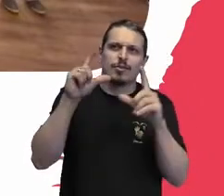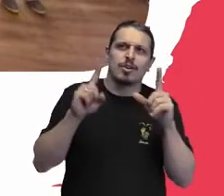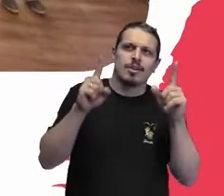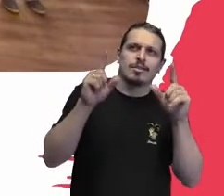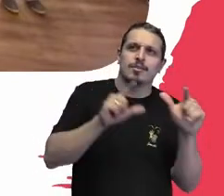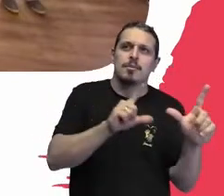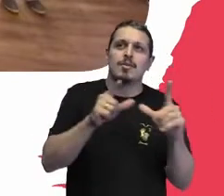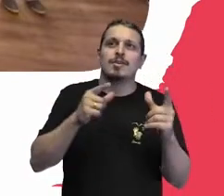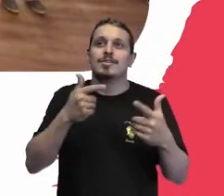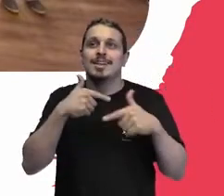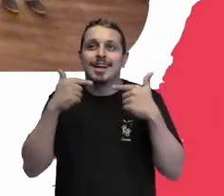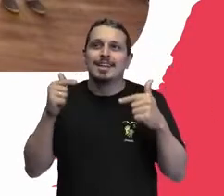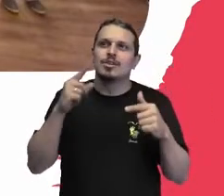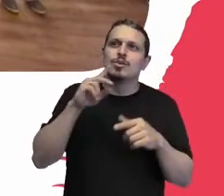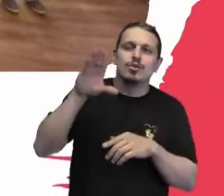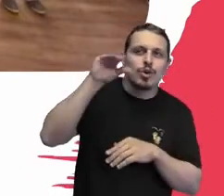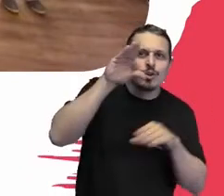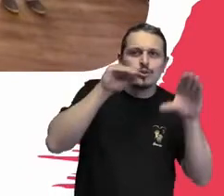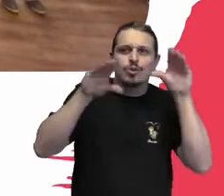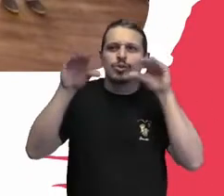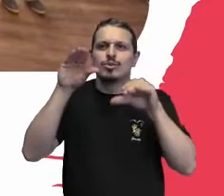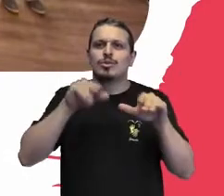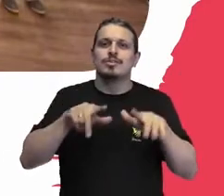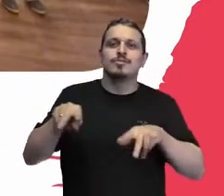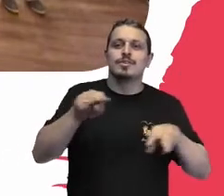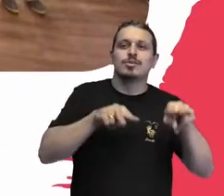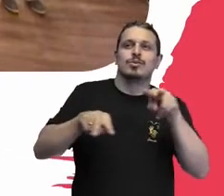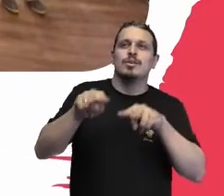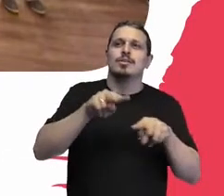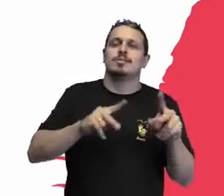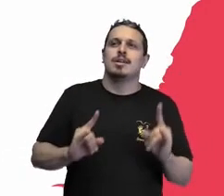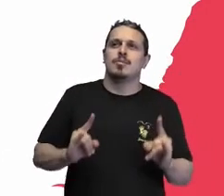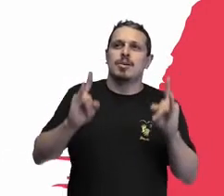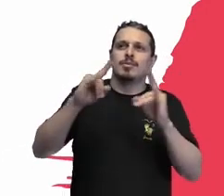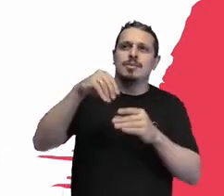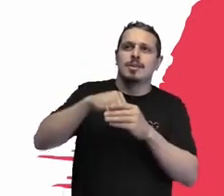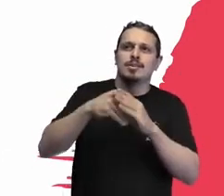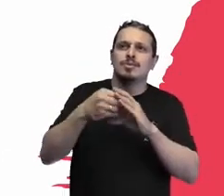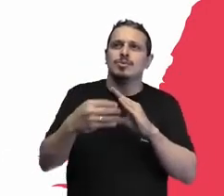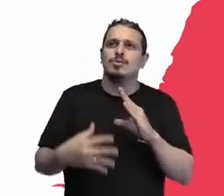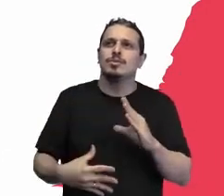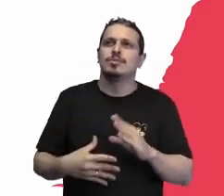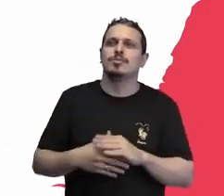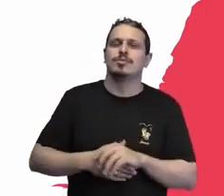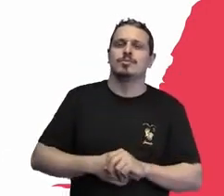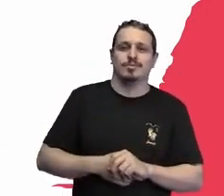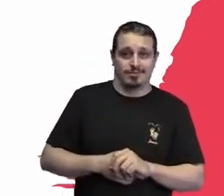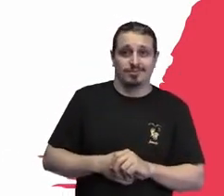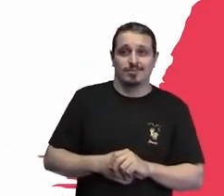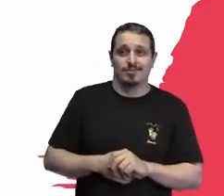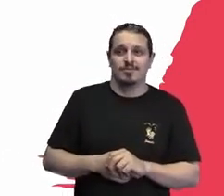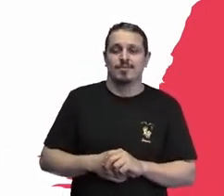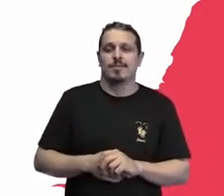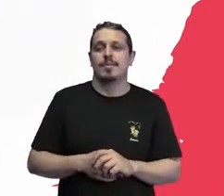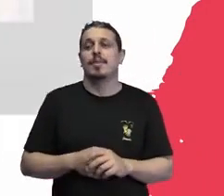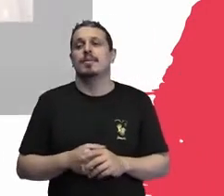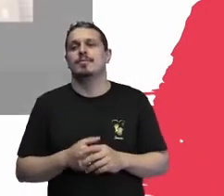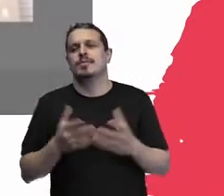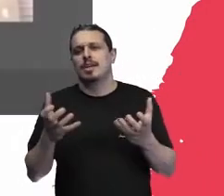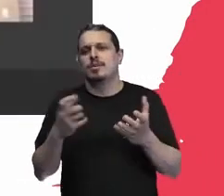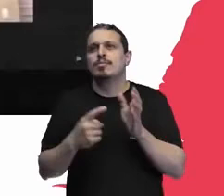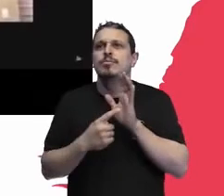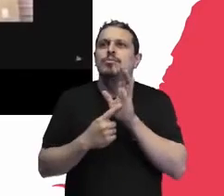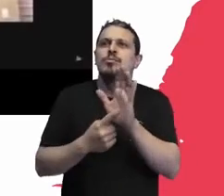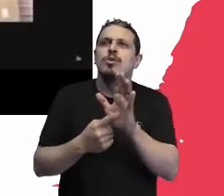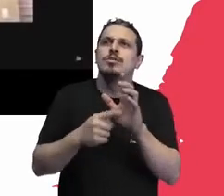é, e agora eu queria, é, já quase terminando, eu queria mostrar aqui para vocês, isso, eu queria que,